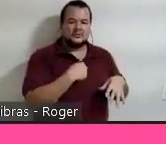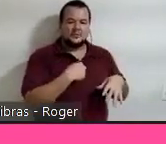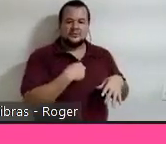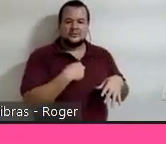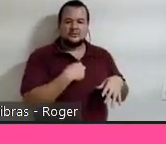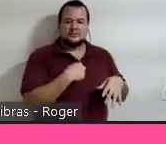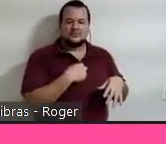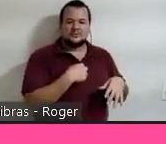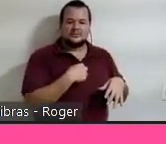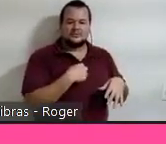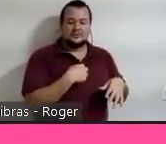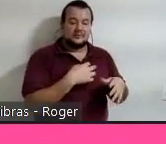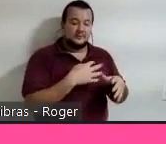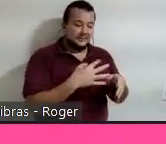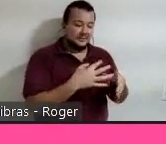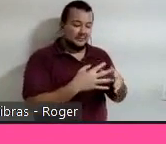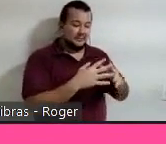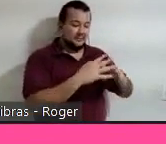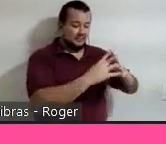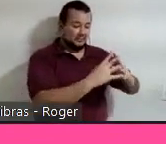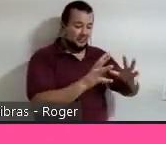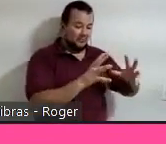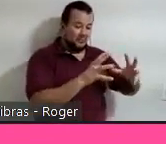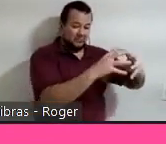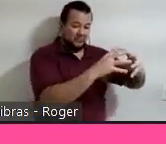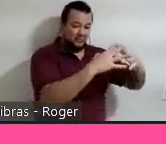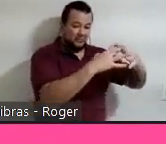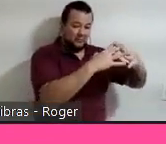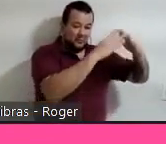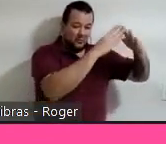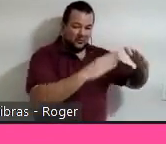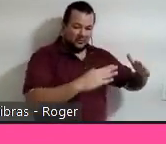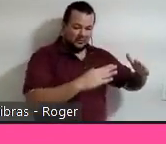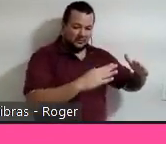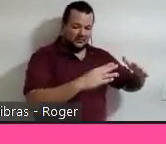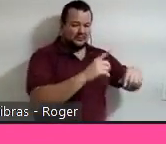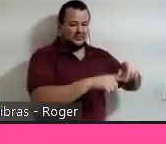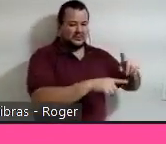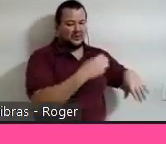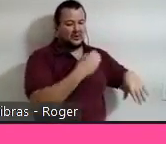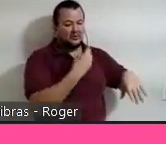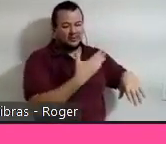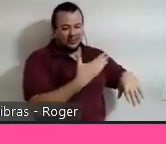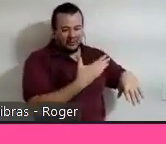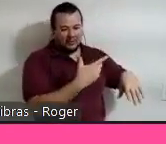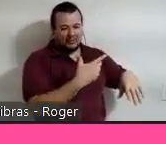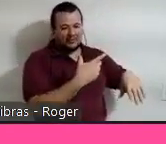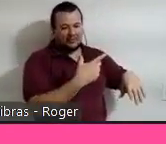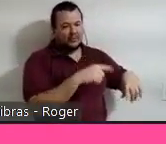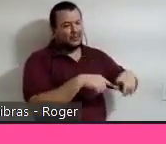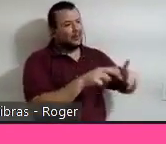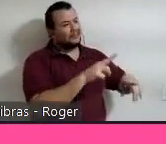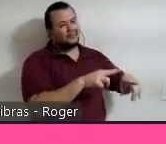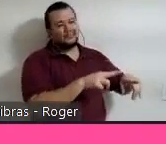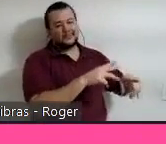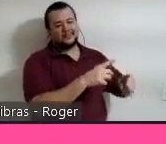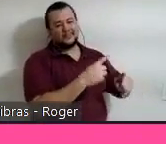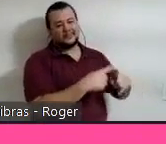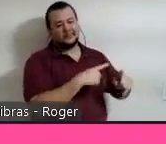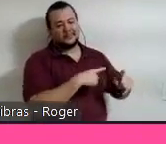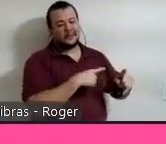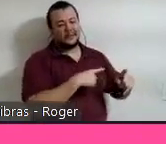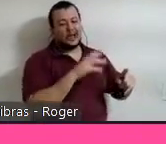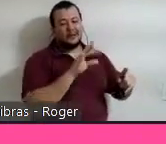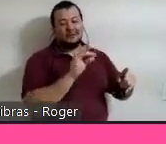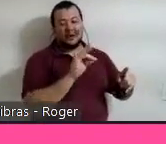uma resina, uma resina, faz essa cola, que é de poliuretano e fenol formaldeído, ainda não se pode reciclar e compostar esse